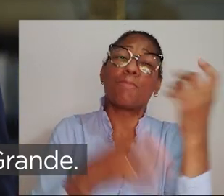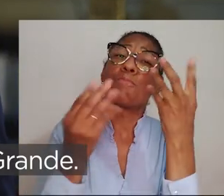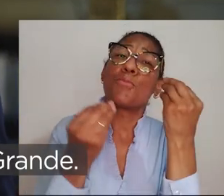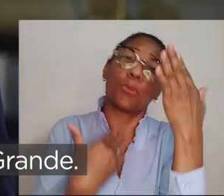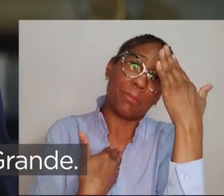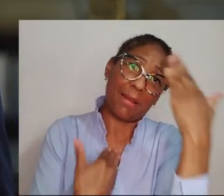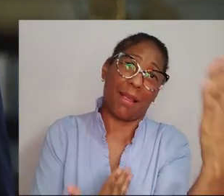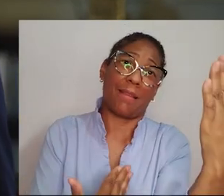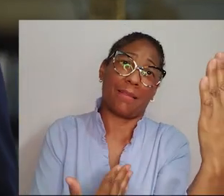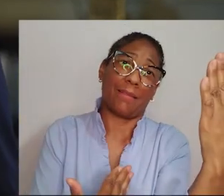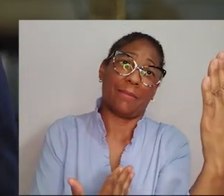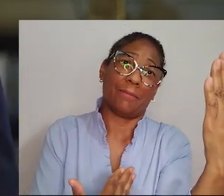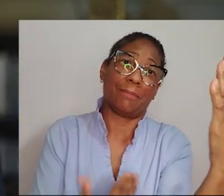Rio Grande. Muito obrigado.